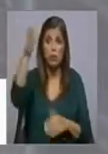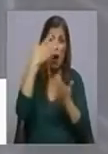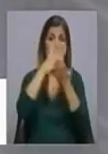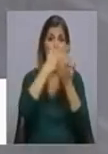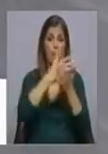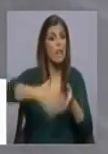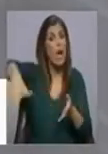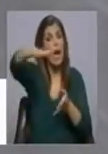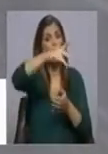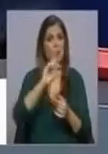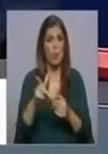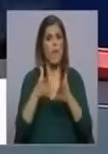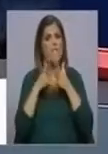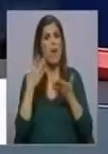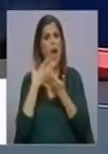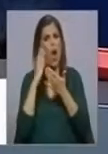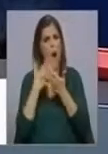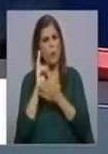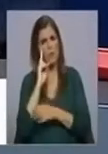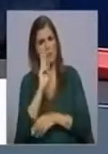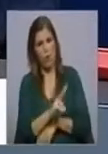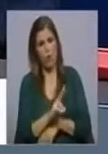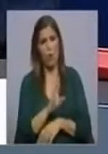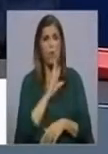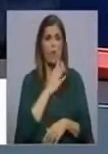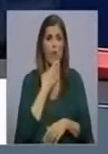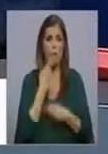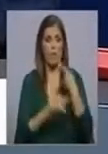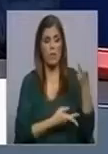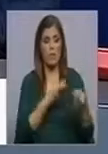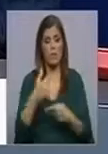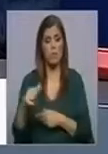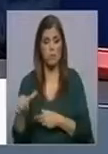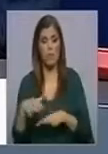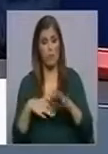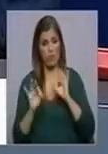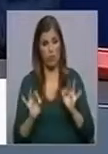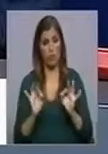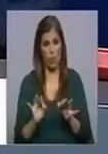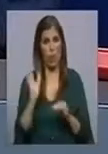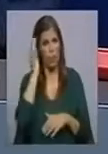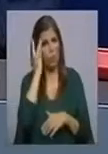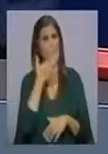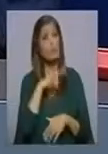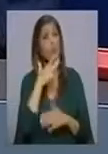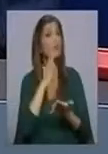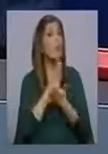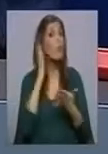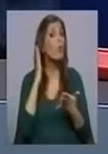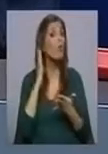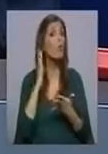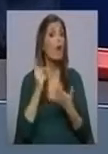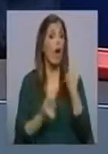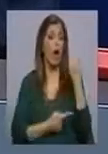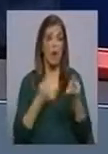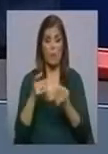Das grandes obras que foram identificadas e em função dos testes que foram feitos, portanto é mesmo um número provisório, algumas